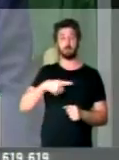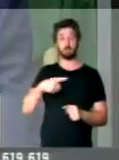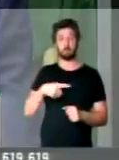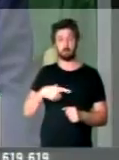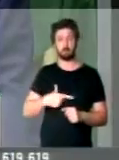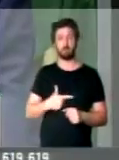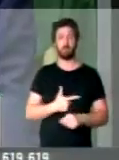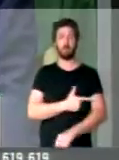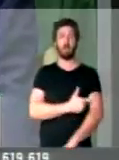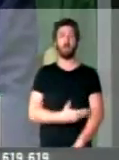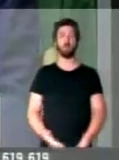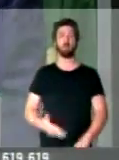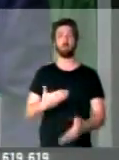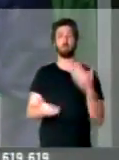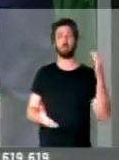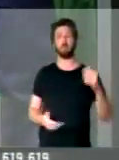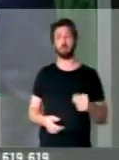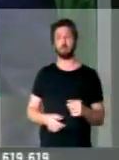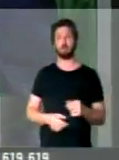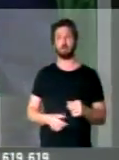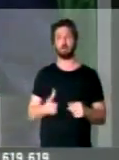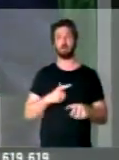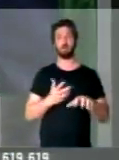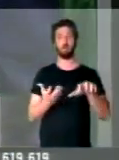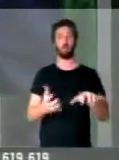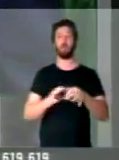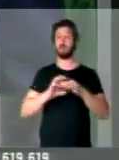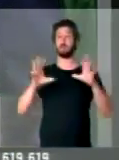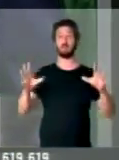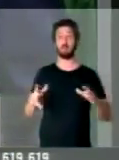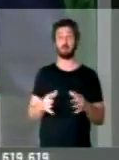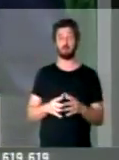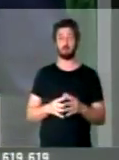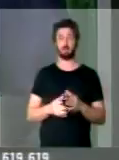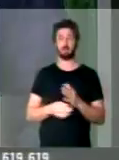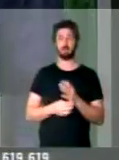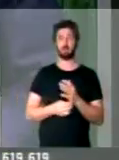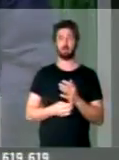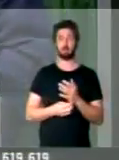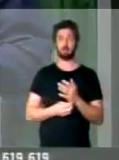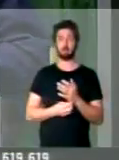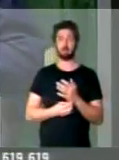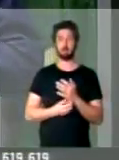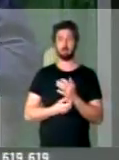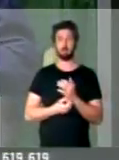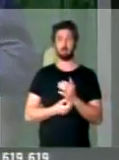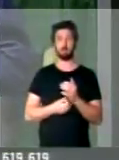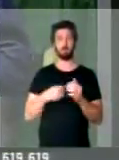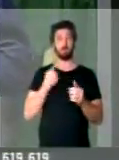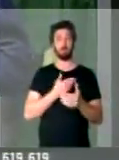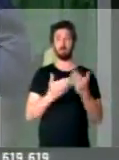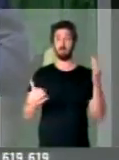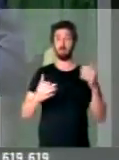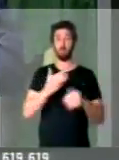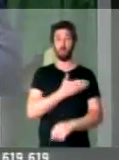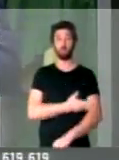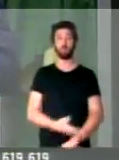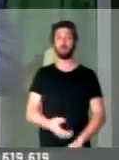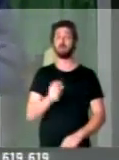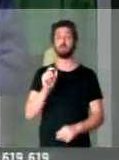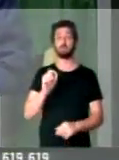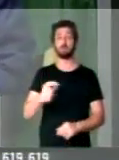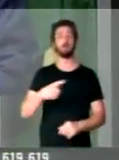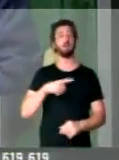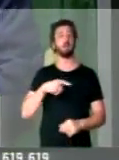desacostumados a ter um parlamento livre. Nós estávamos desacostumados a ter